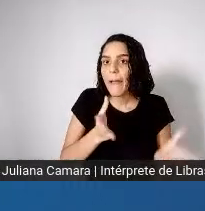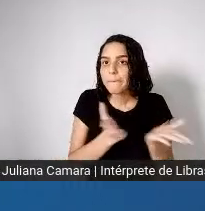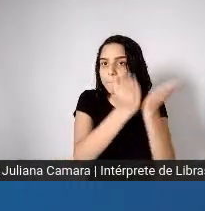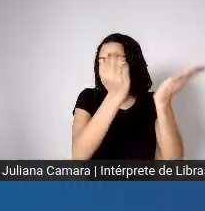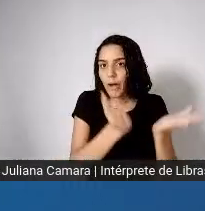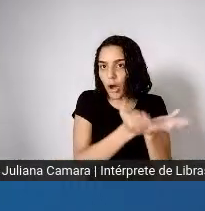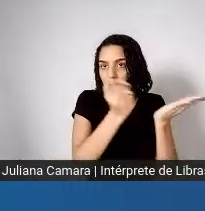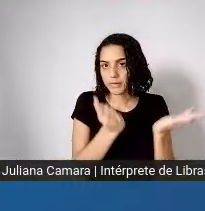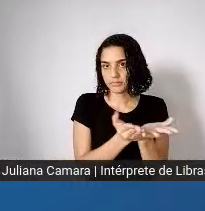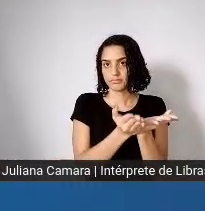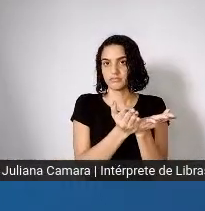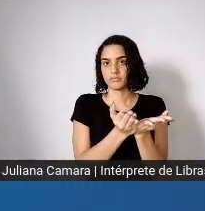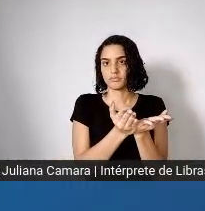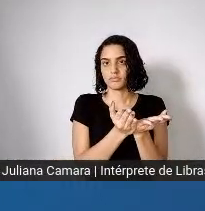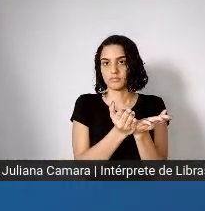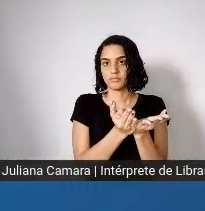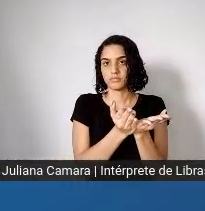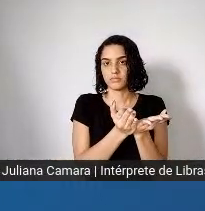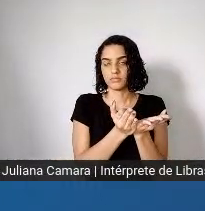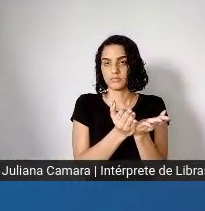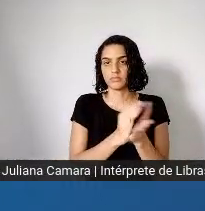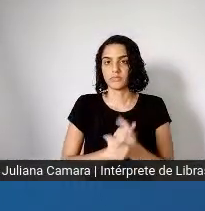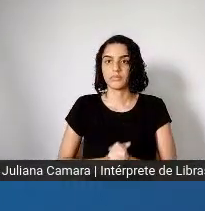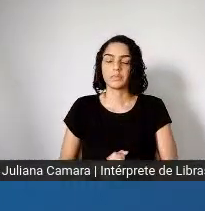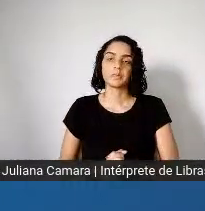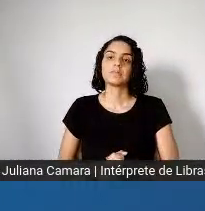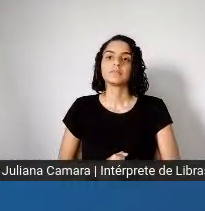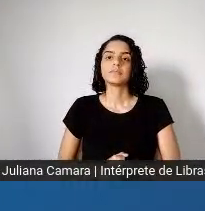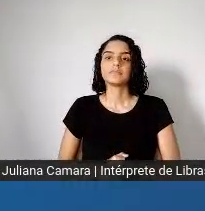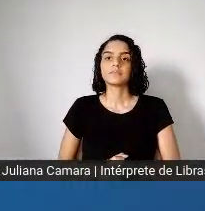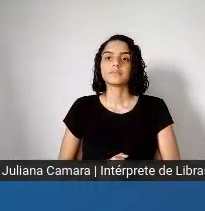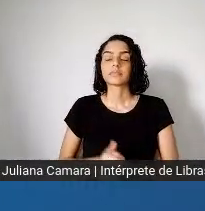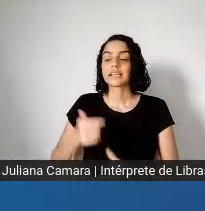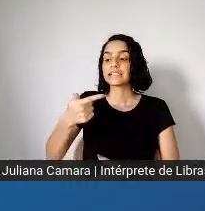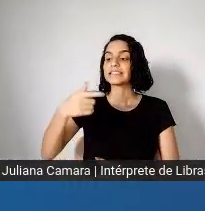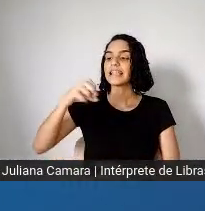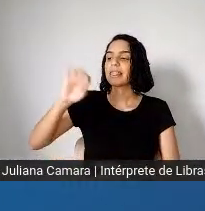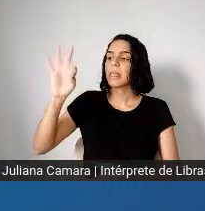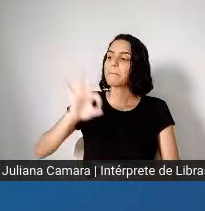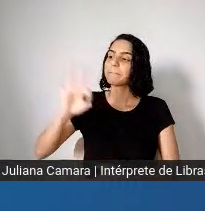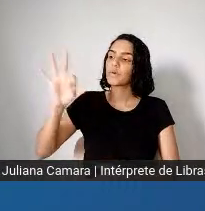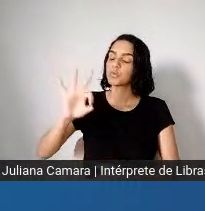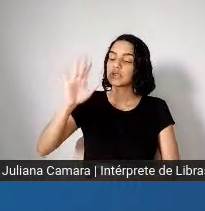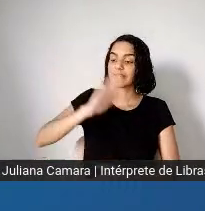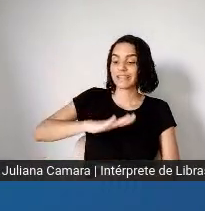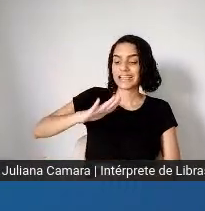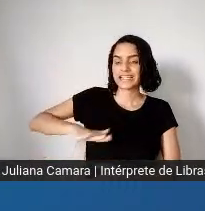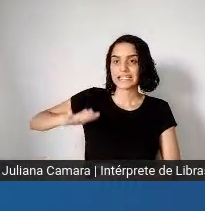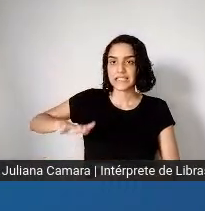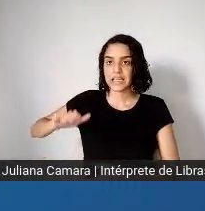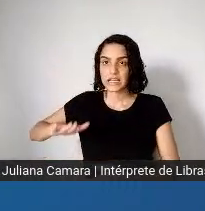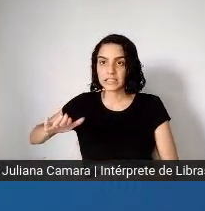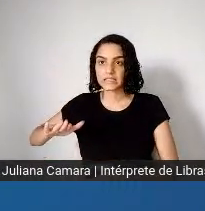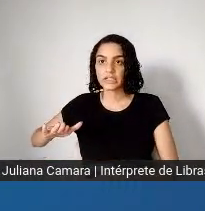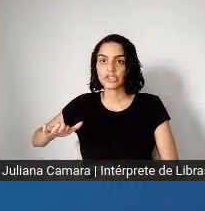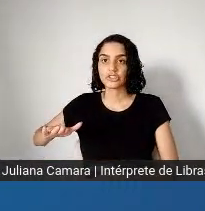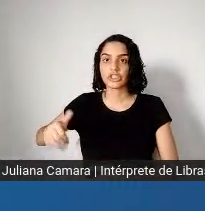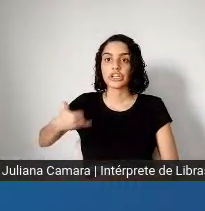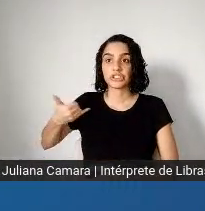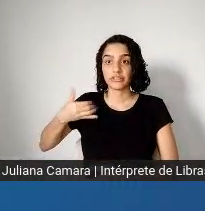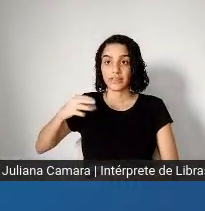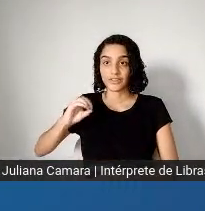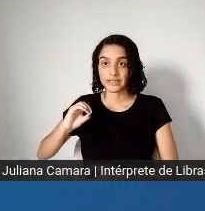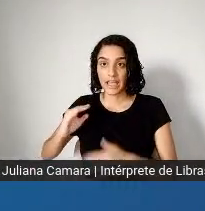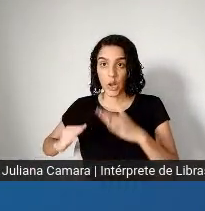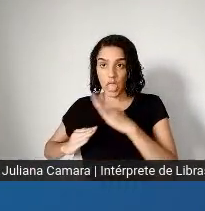meninas, são mães antes dos 19 anos. 70% das crianças de 0 a 3 anos não têm vagas em creche.